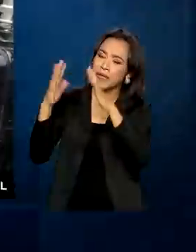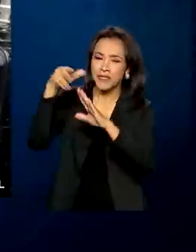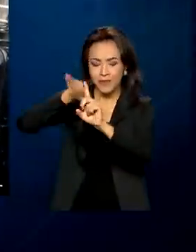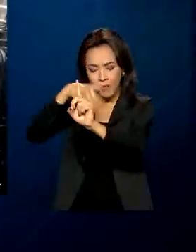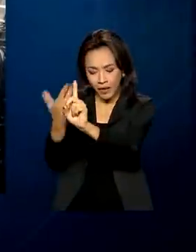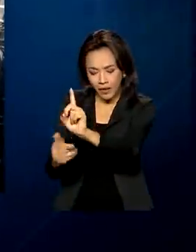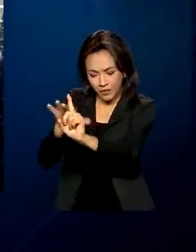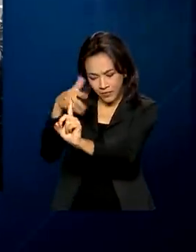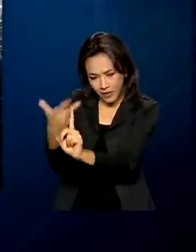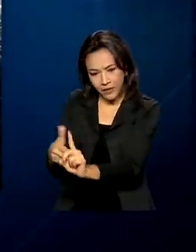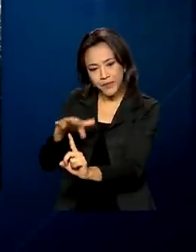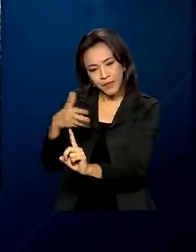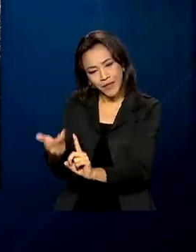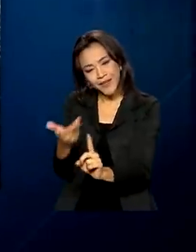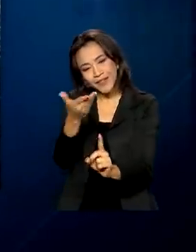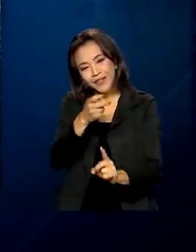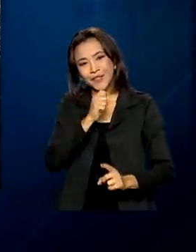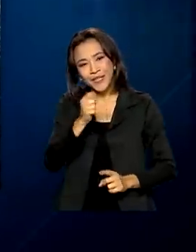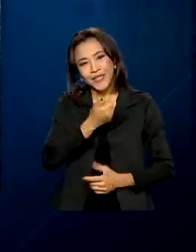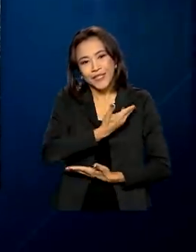jornalista e amigo.